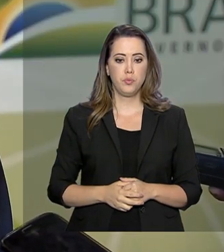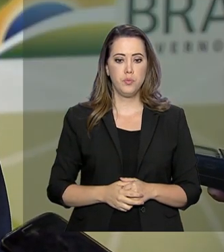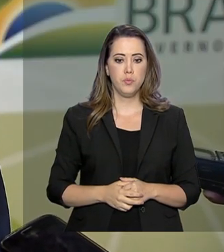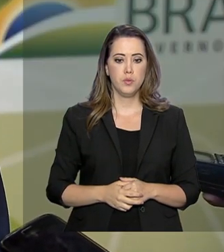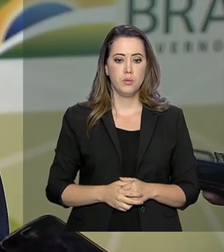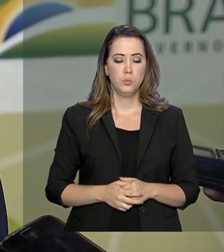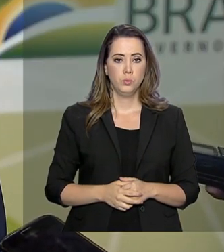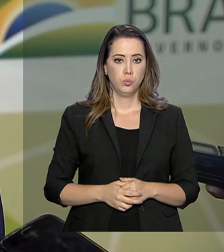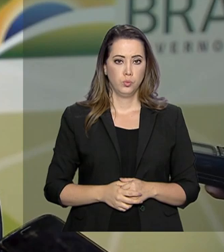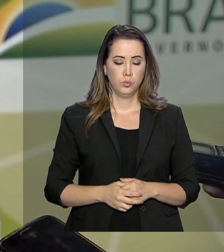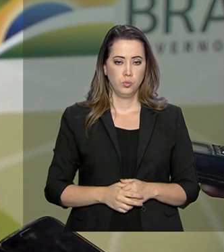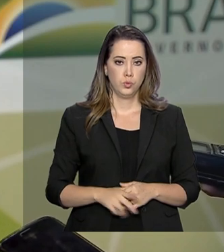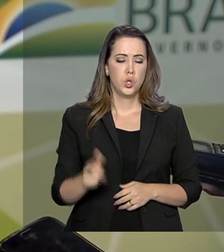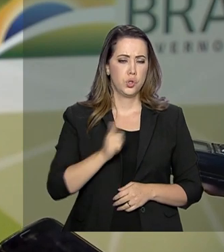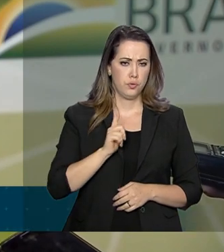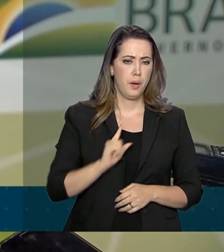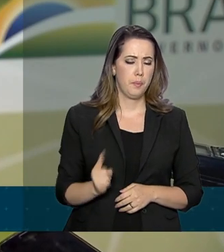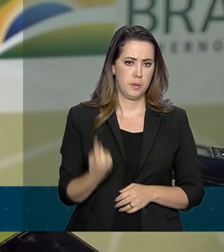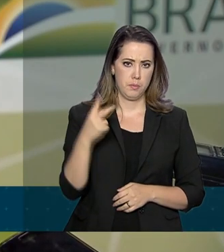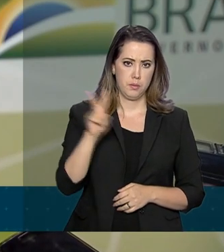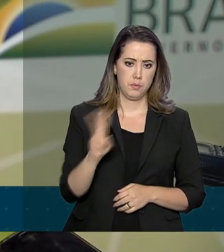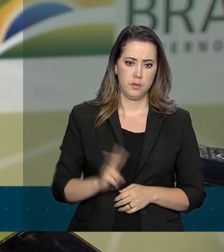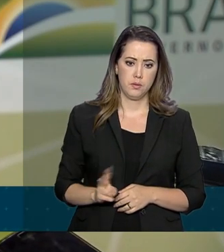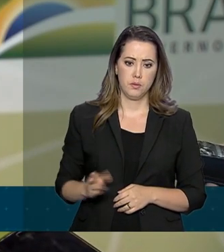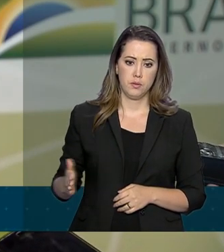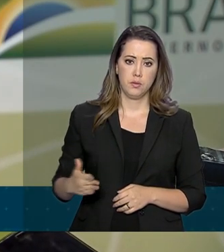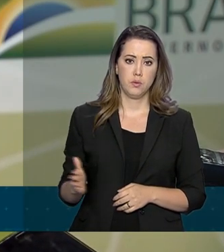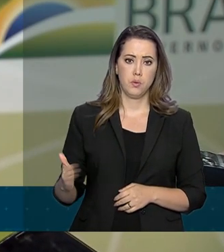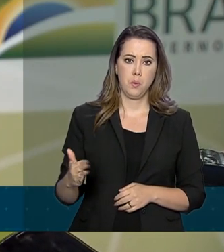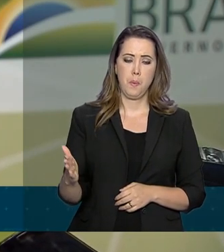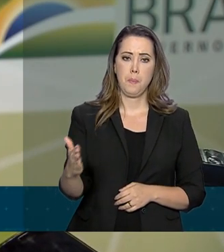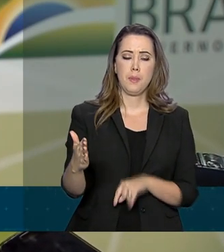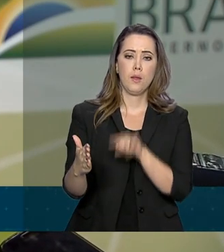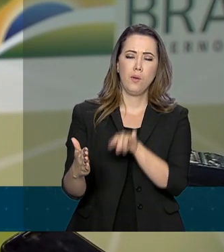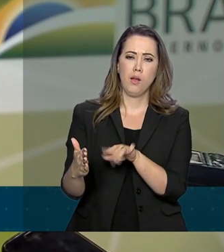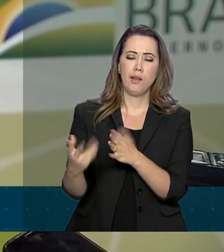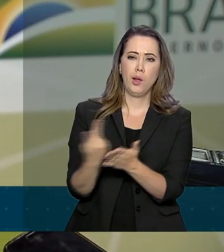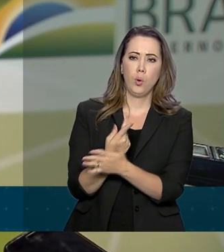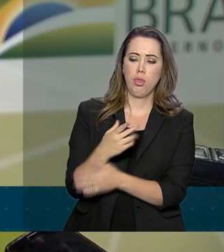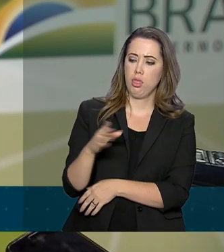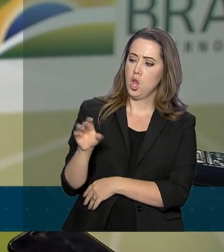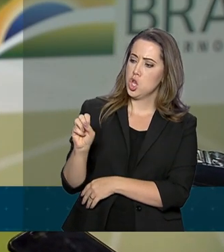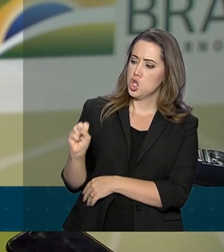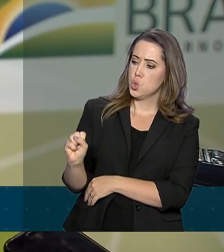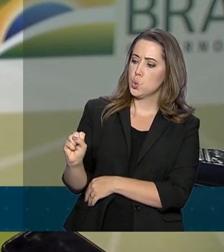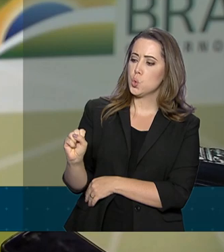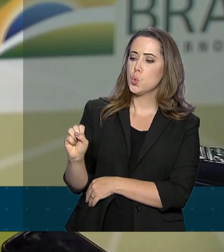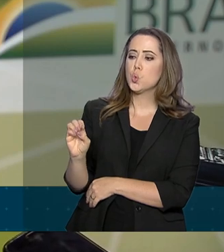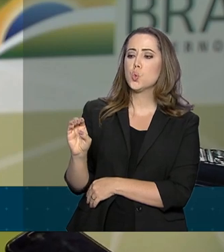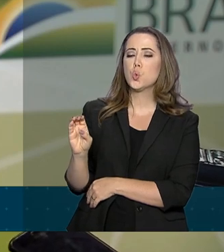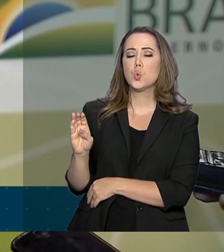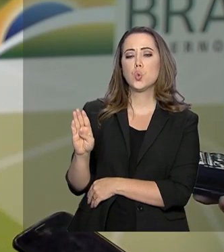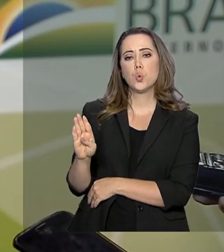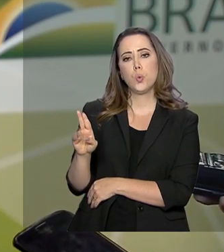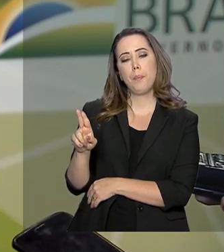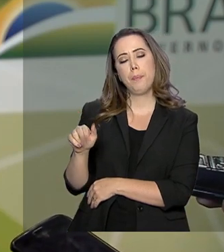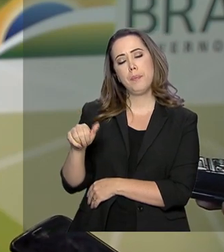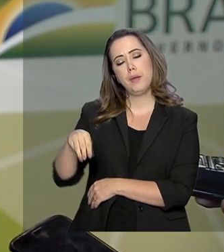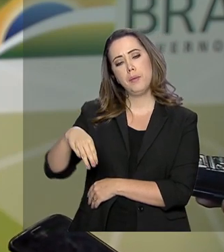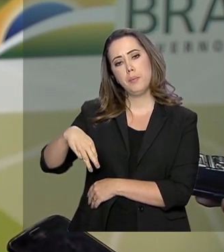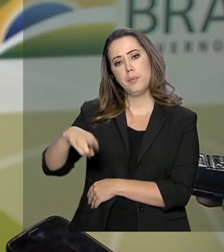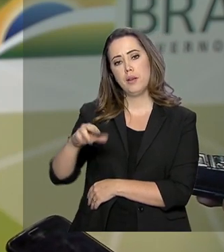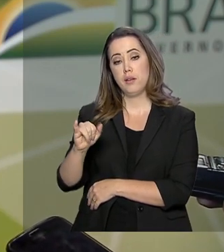Nós tivemos aí o primeiro lançamento do submarino convencional, que foi em dezembro passado, e agora tem a junção